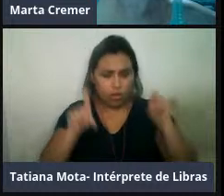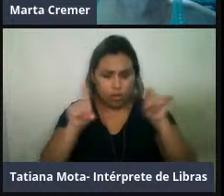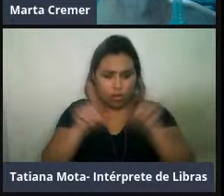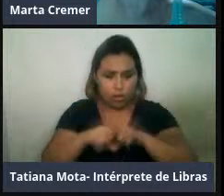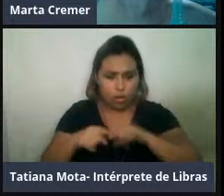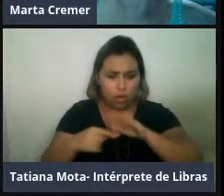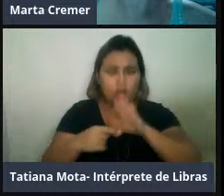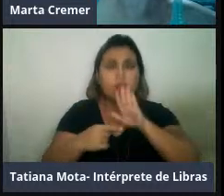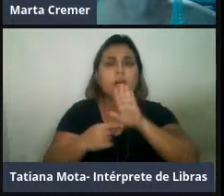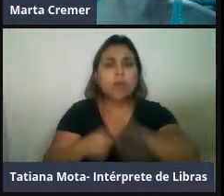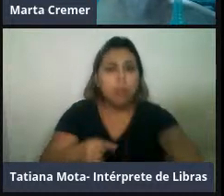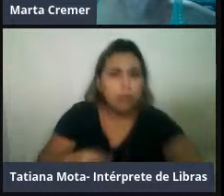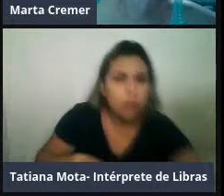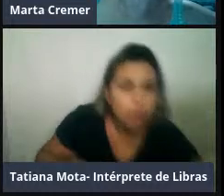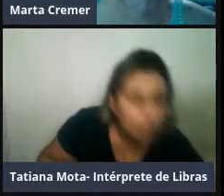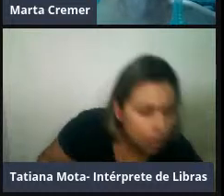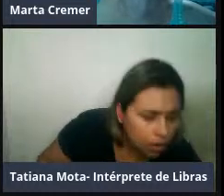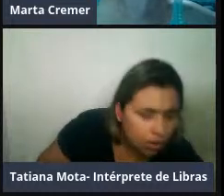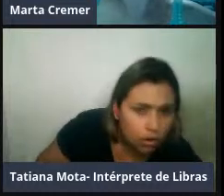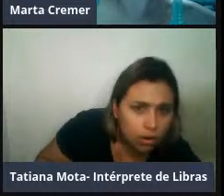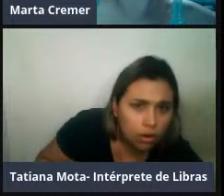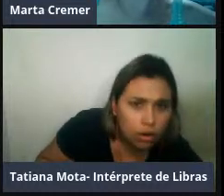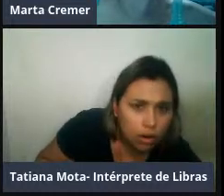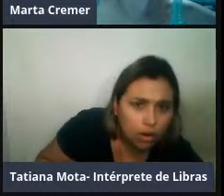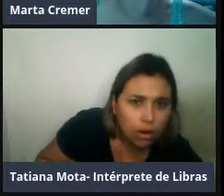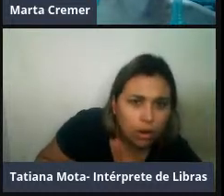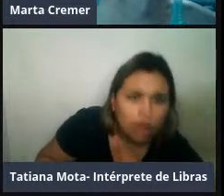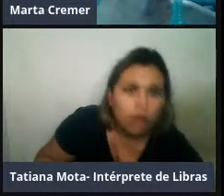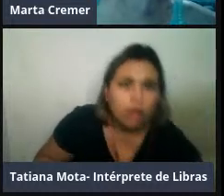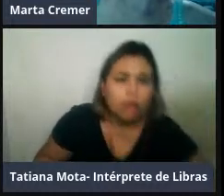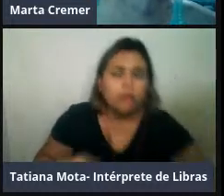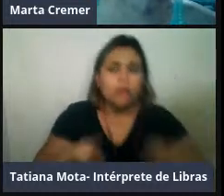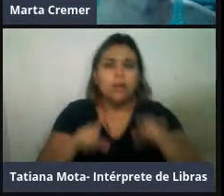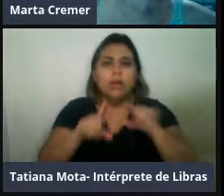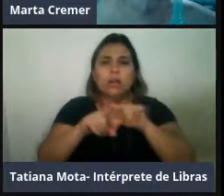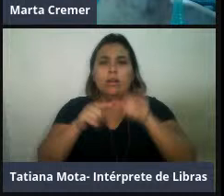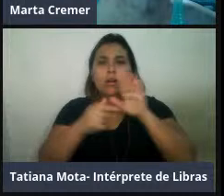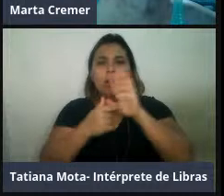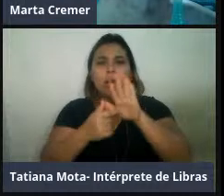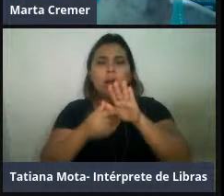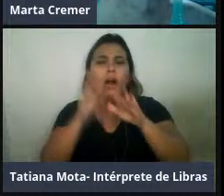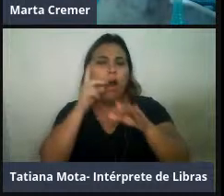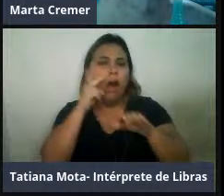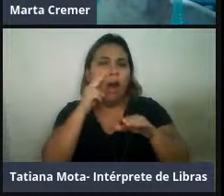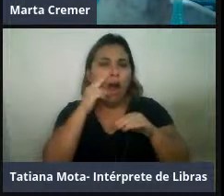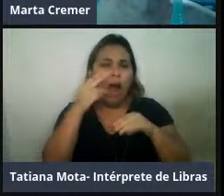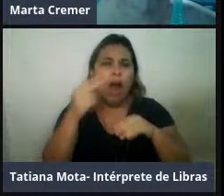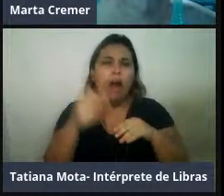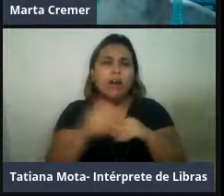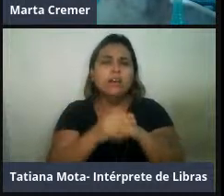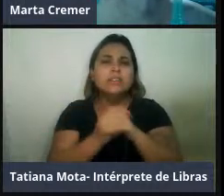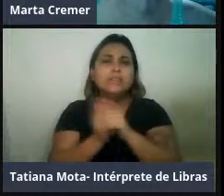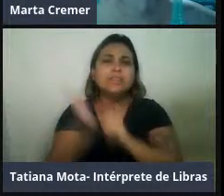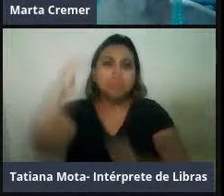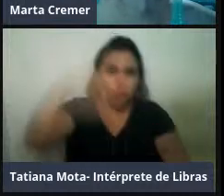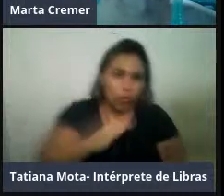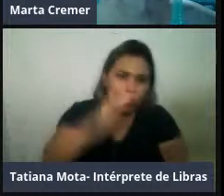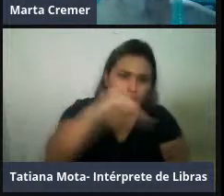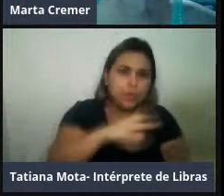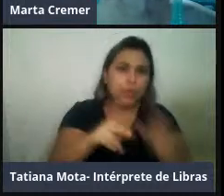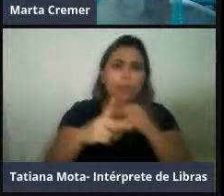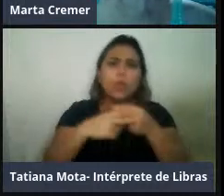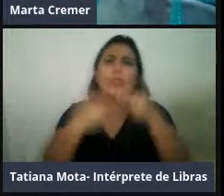dióptrica, né, que é chamada também de golfinho de óculos, né, é uma espécie que tivemos um